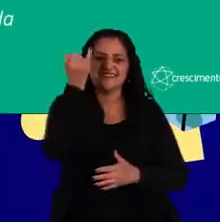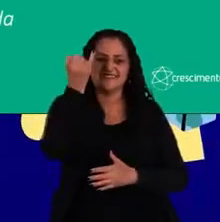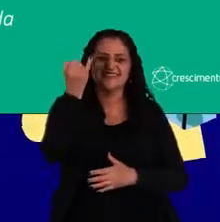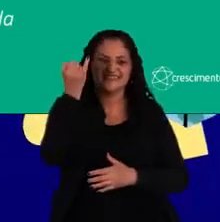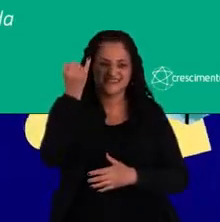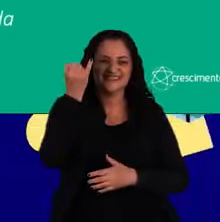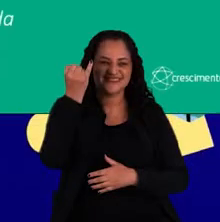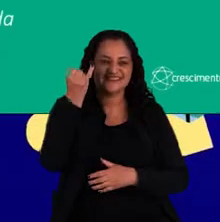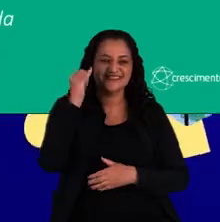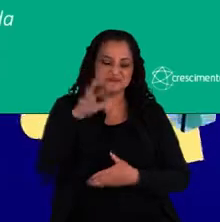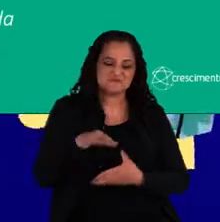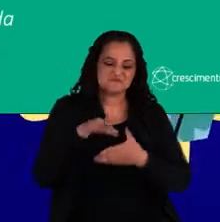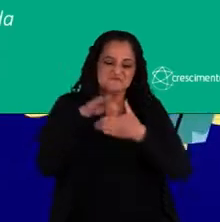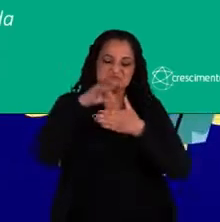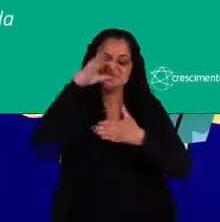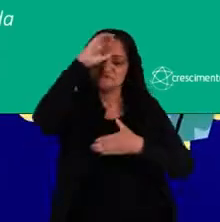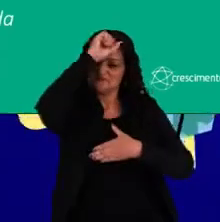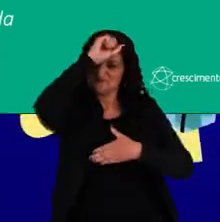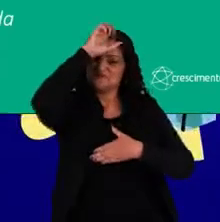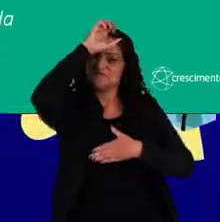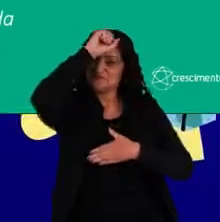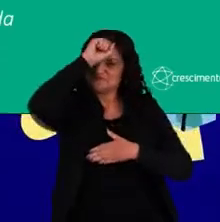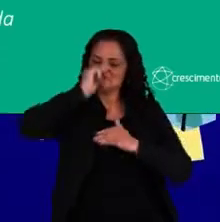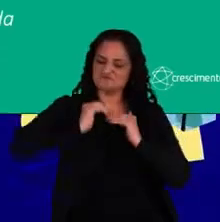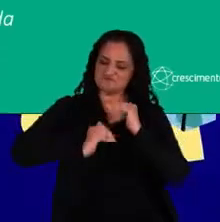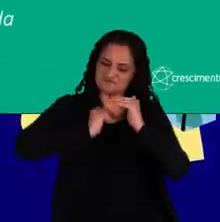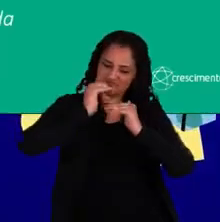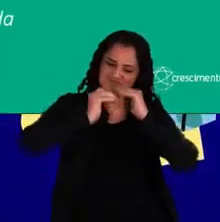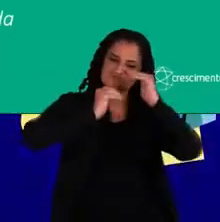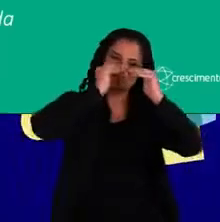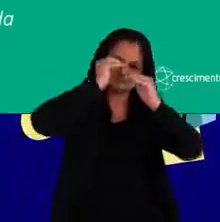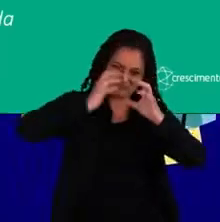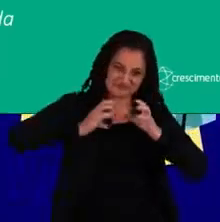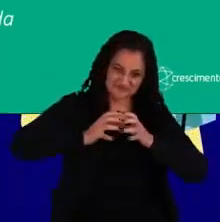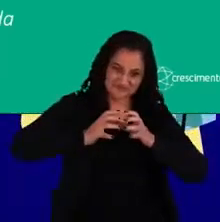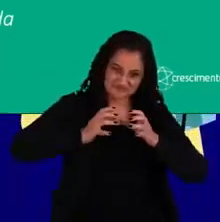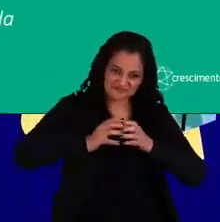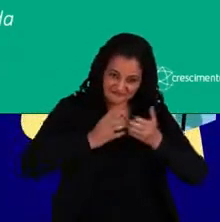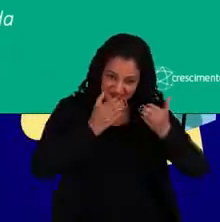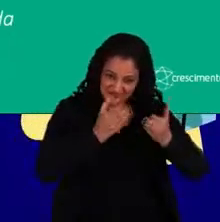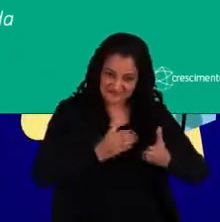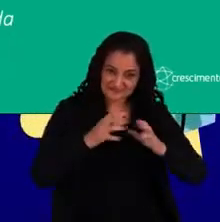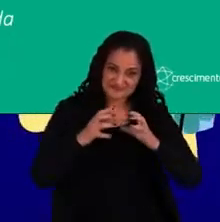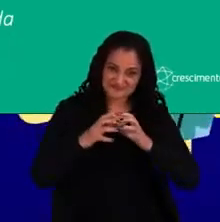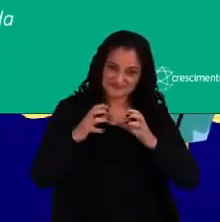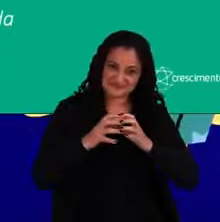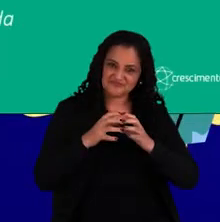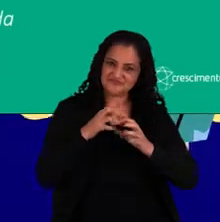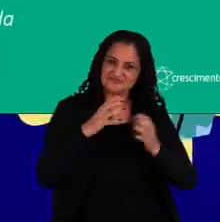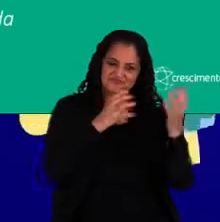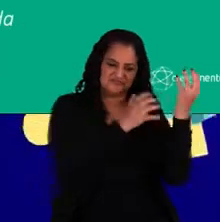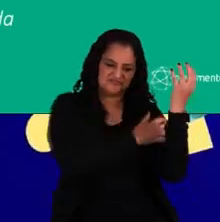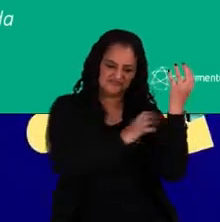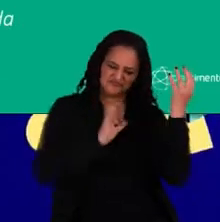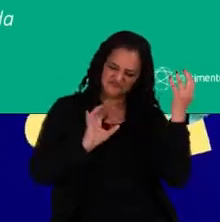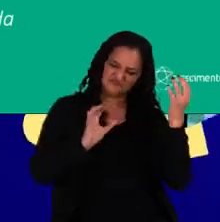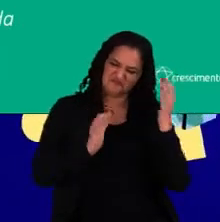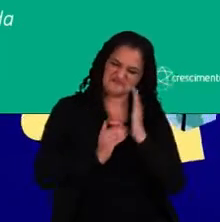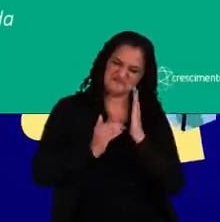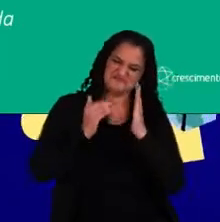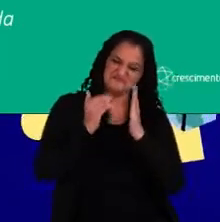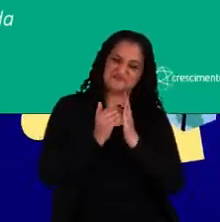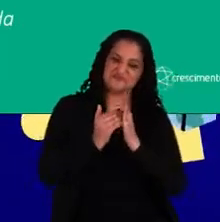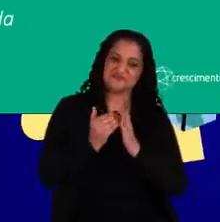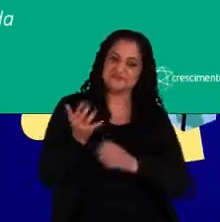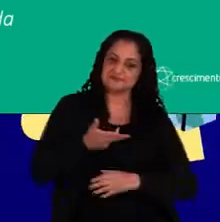importante, então, que a liderança aprenda também a desenvolver seu time, para que esse time esteja mais empoderado. Nós